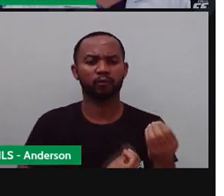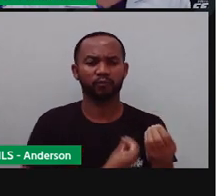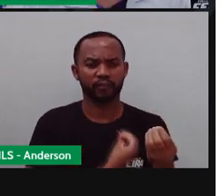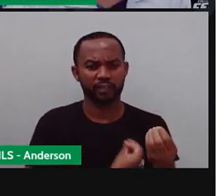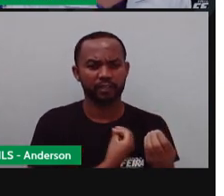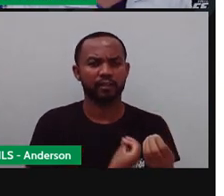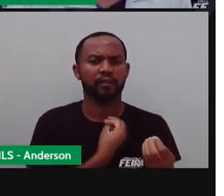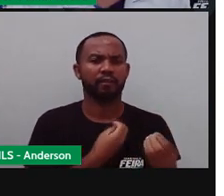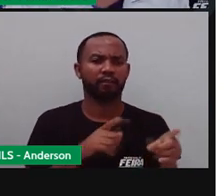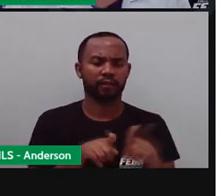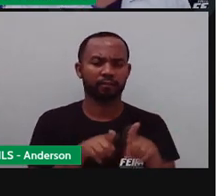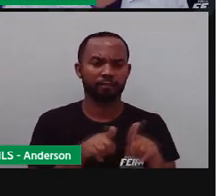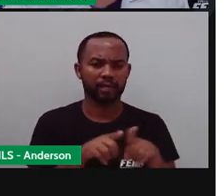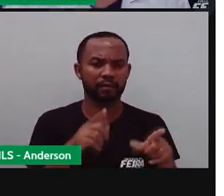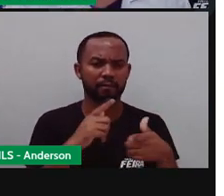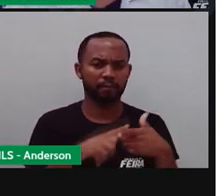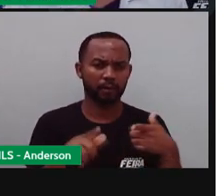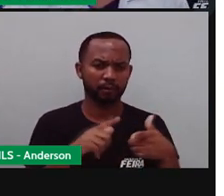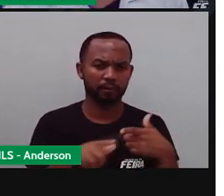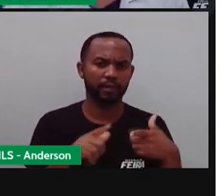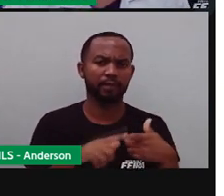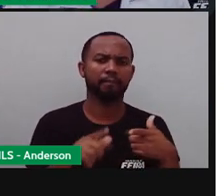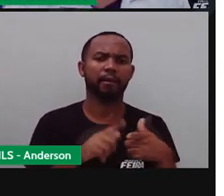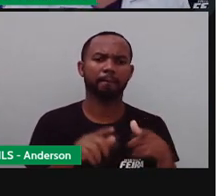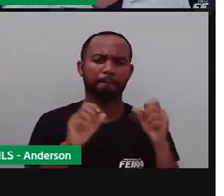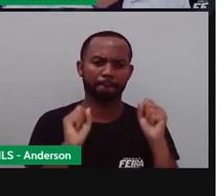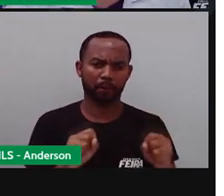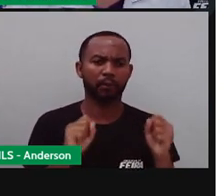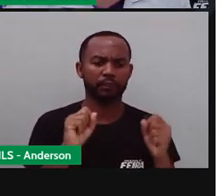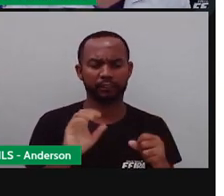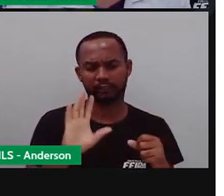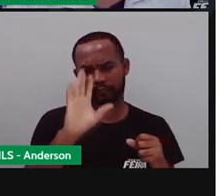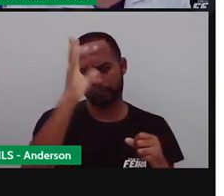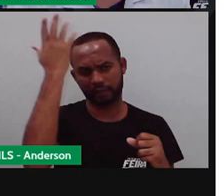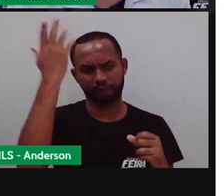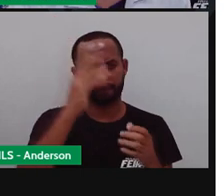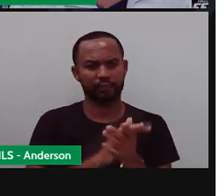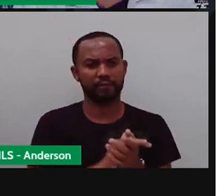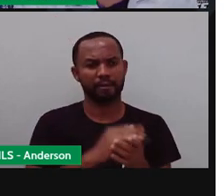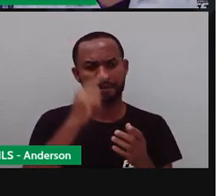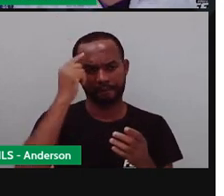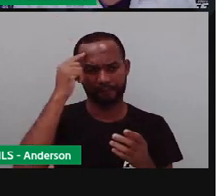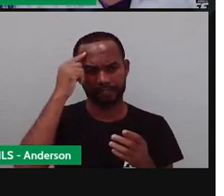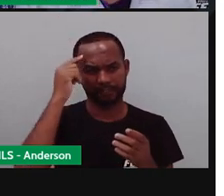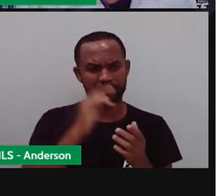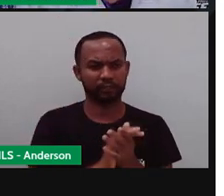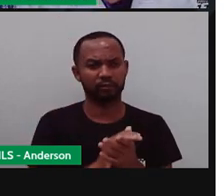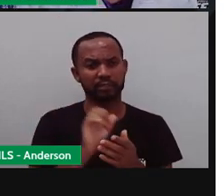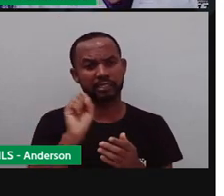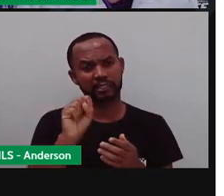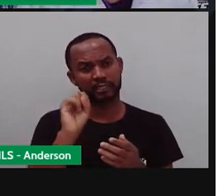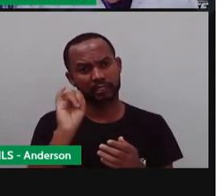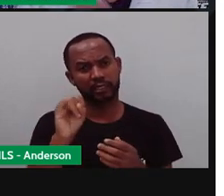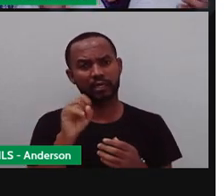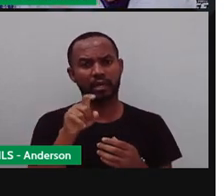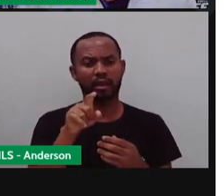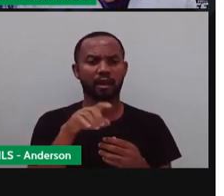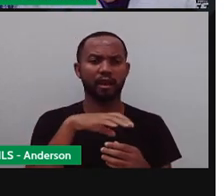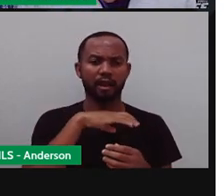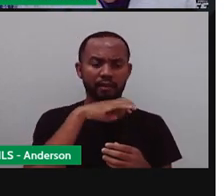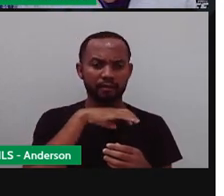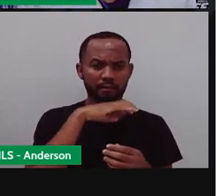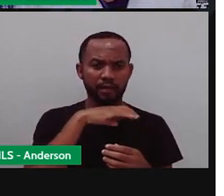também o quê? Deixar de existir. Pois é, já pensaram nisso? Se esses animais, eles